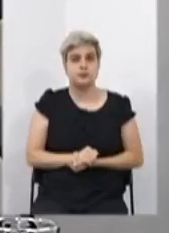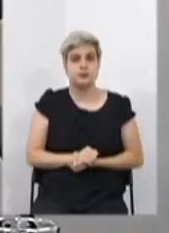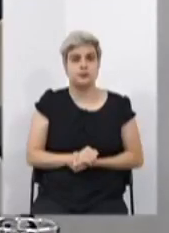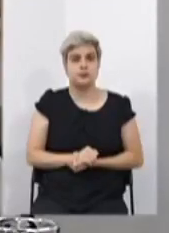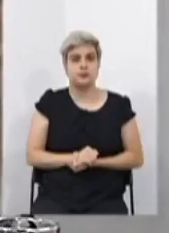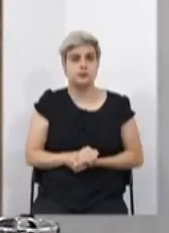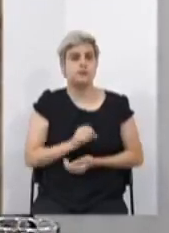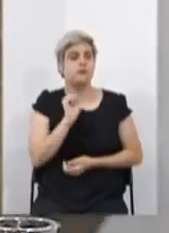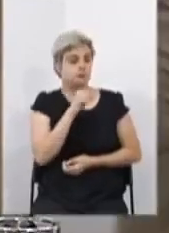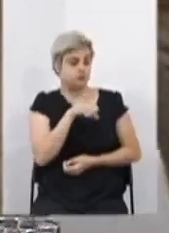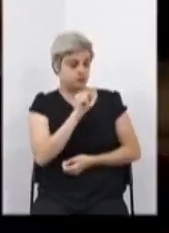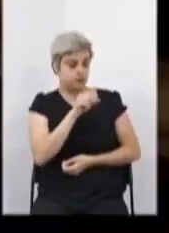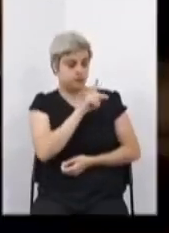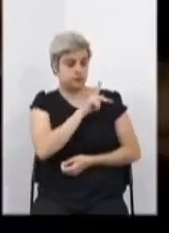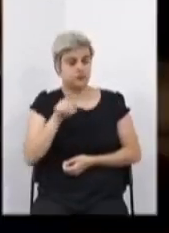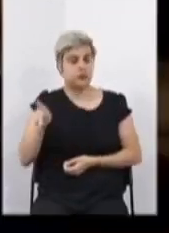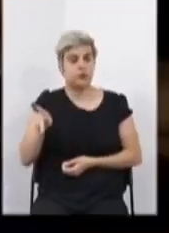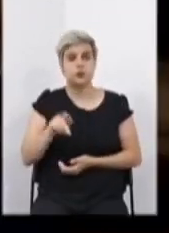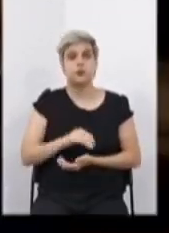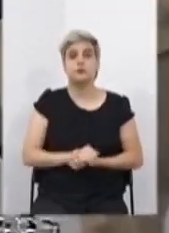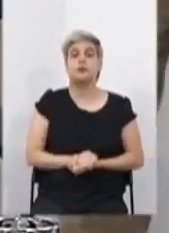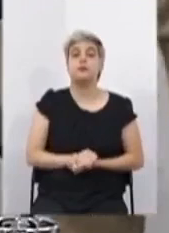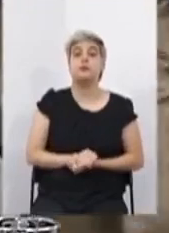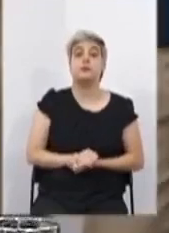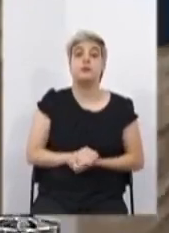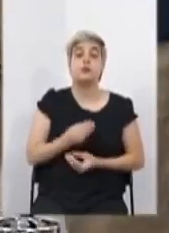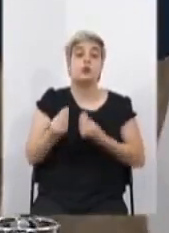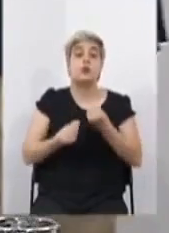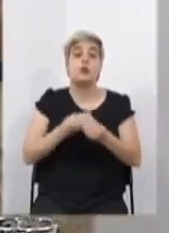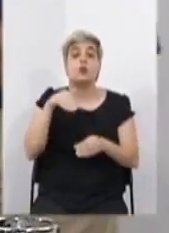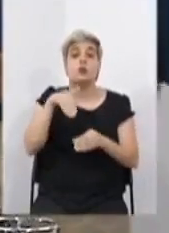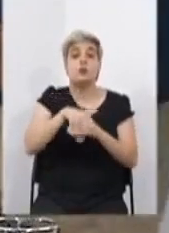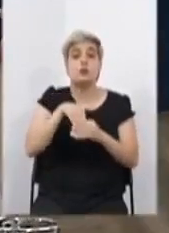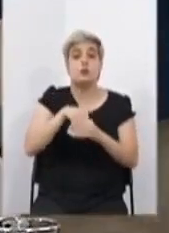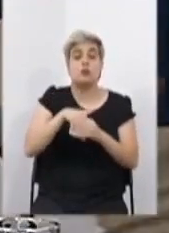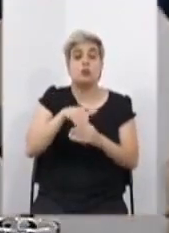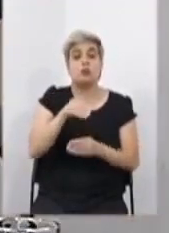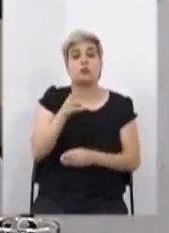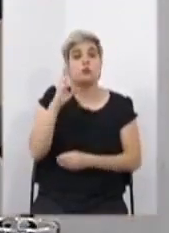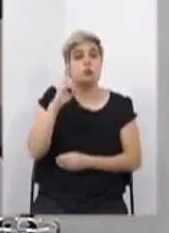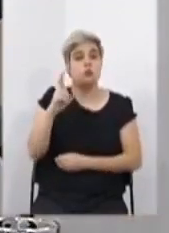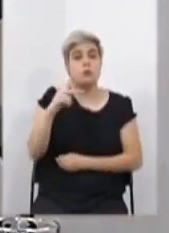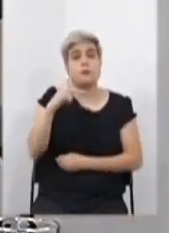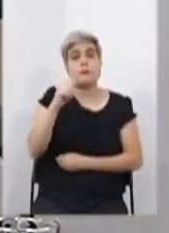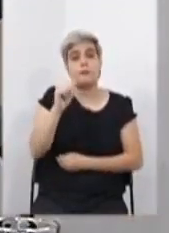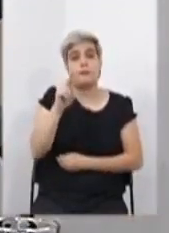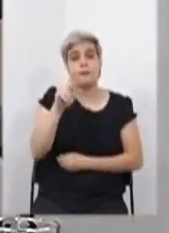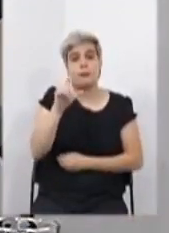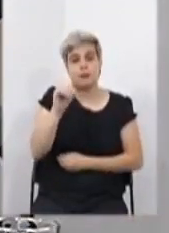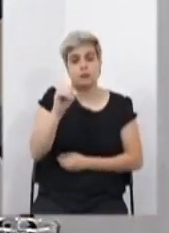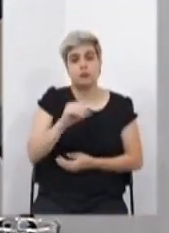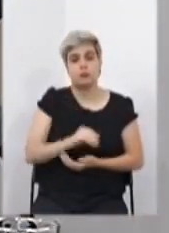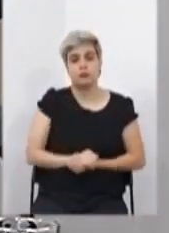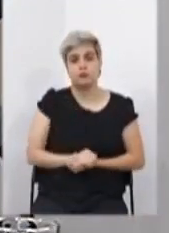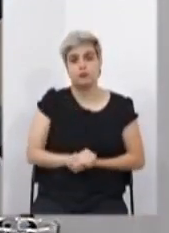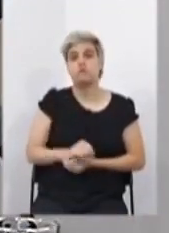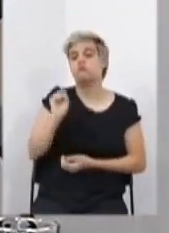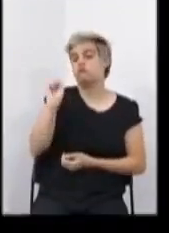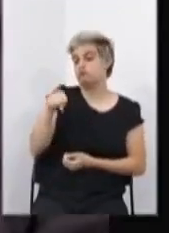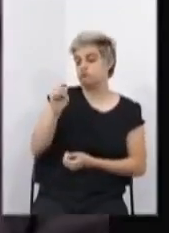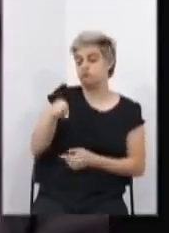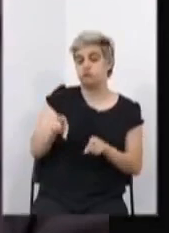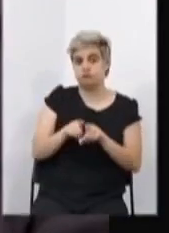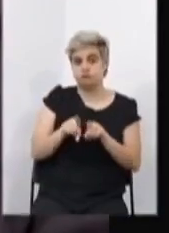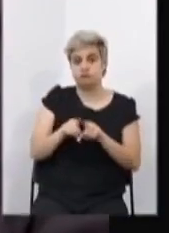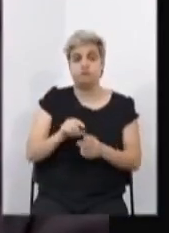Voto sim, senhor presidente. Obrigado. Como vota o deputado doutor Paulo? Voto sim, senhor